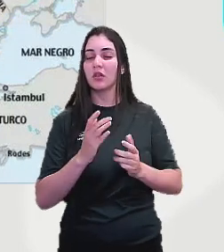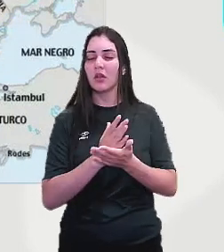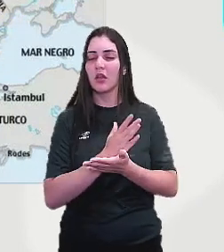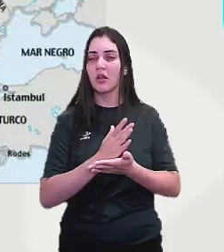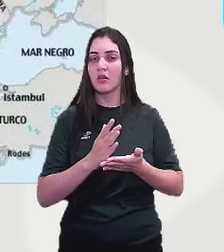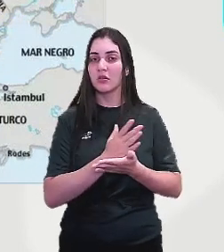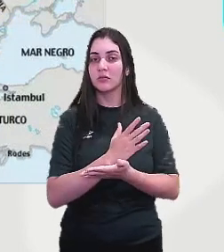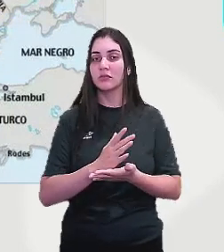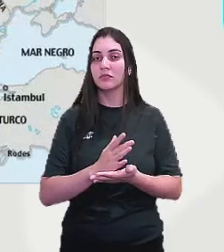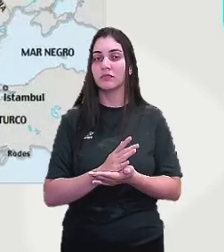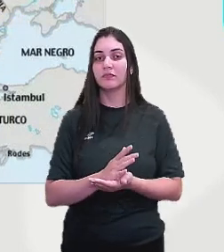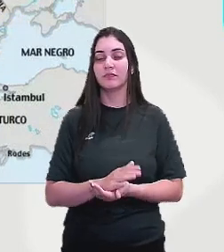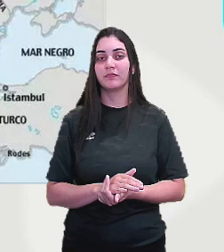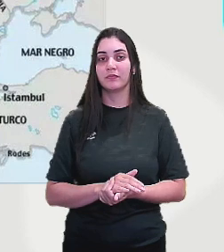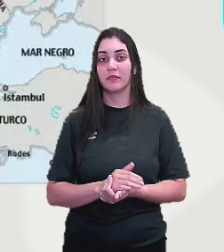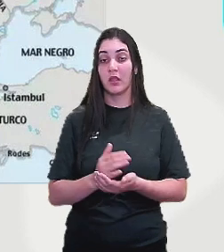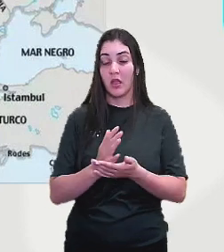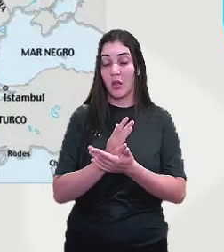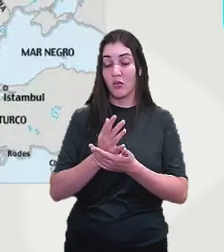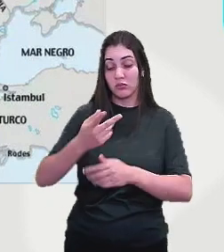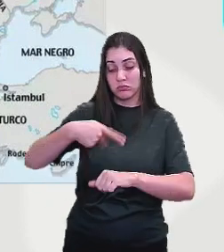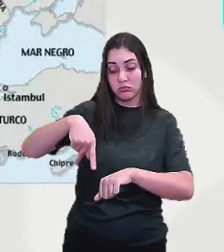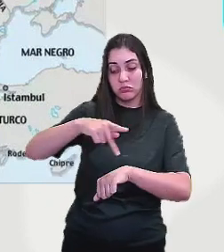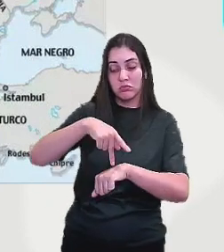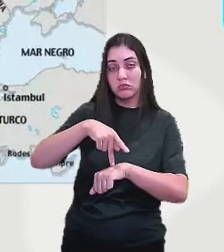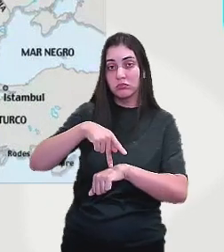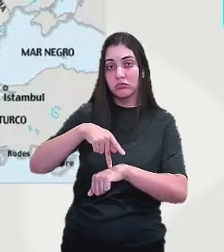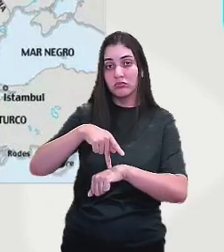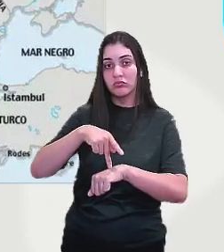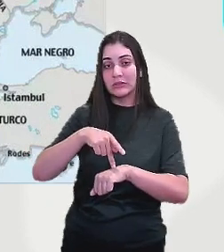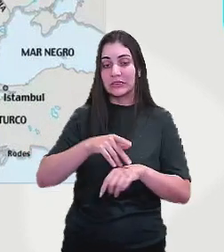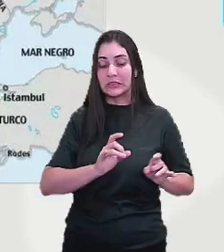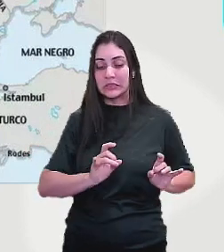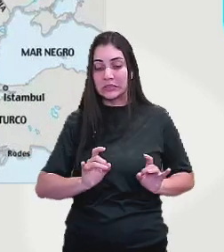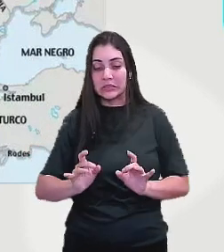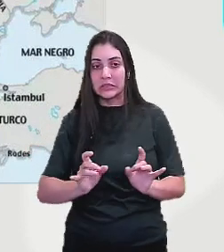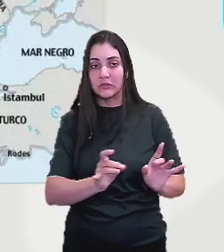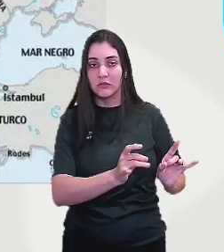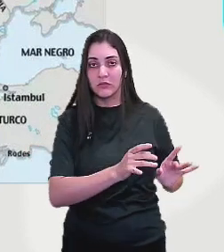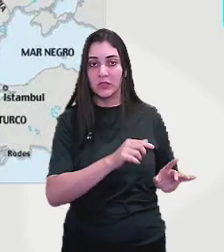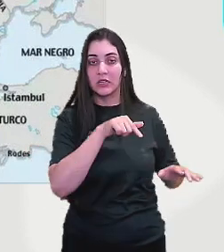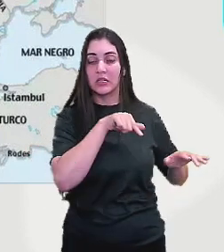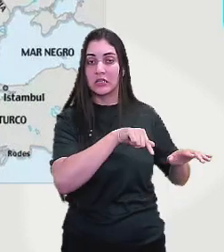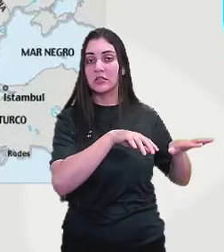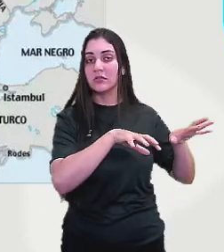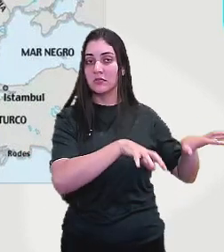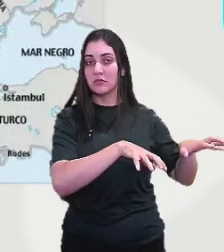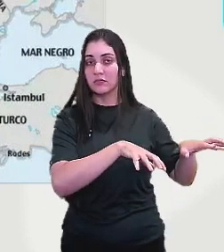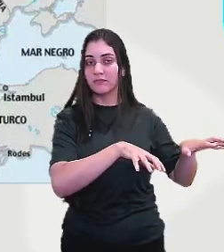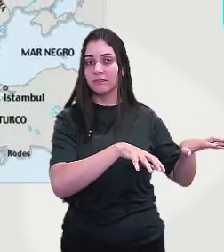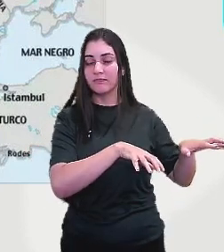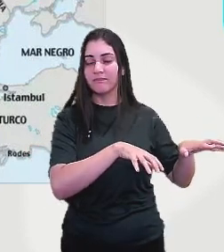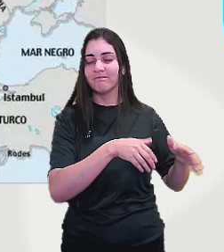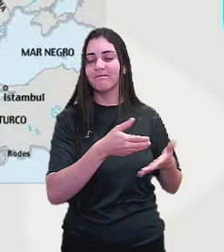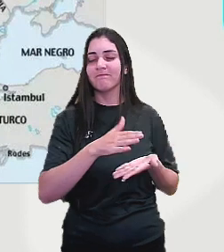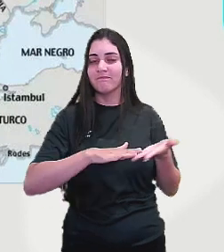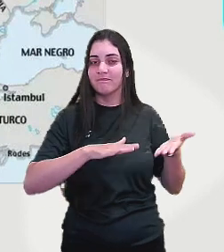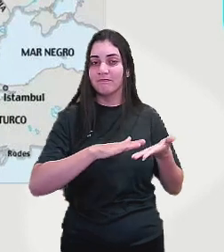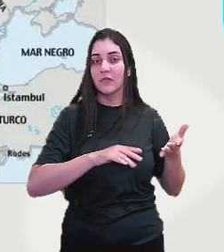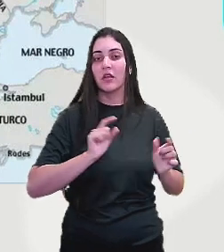nações não comercializassem com o Reino Unido era um